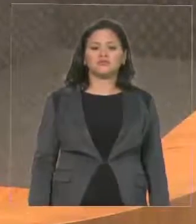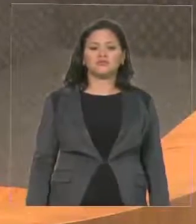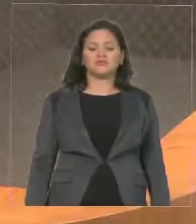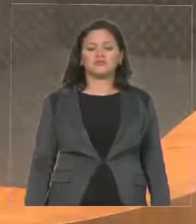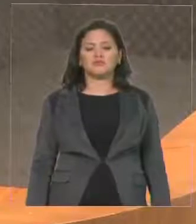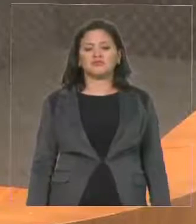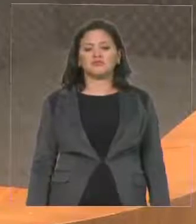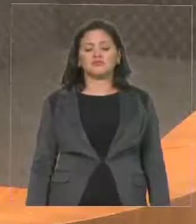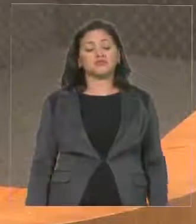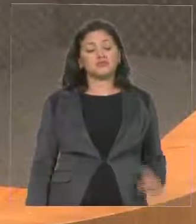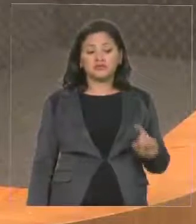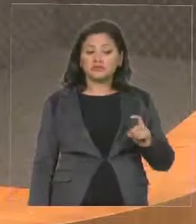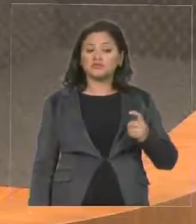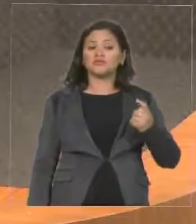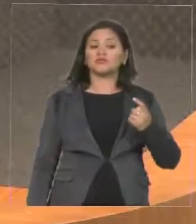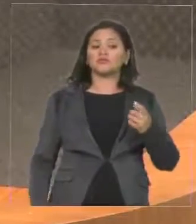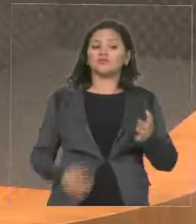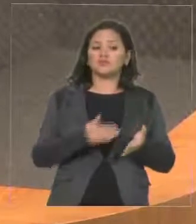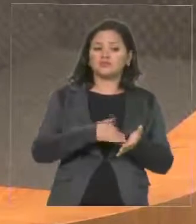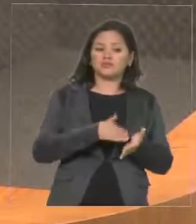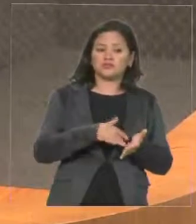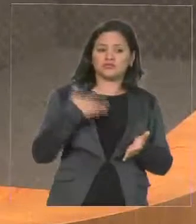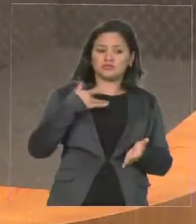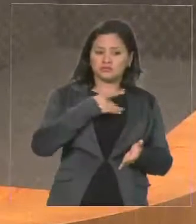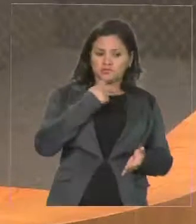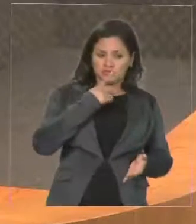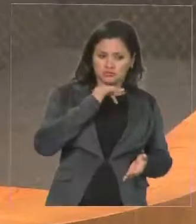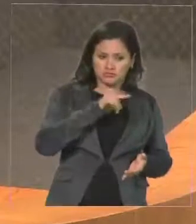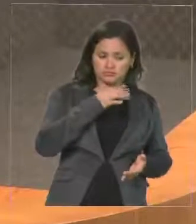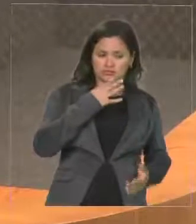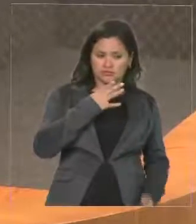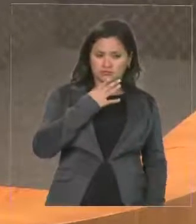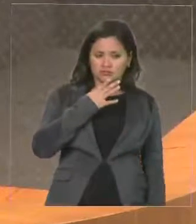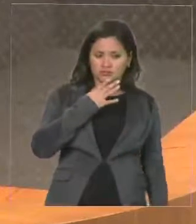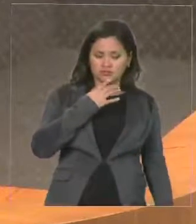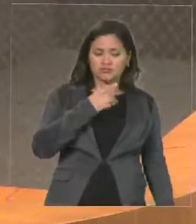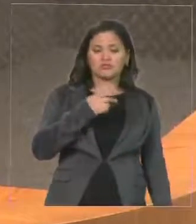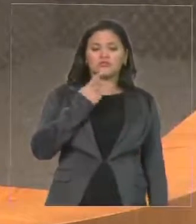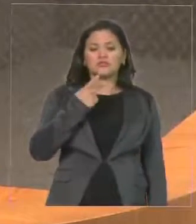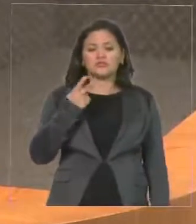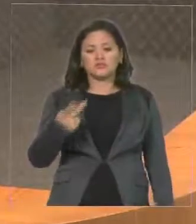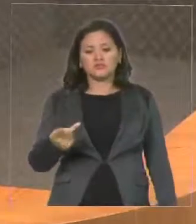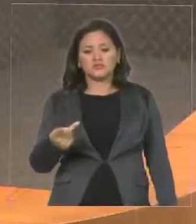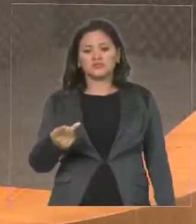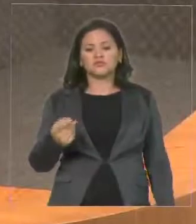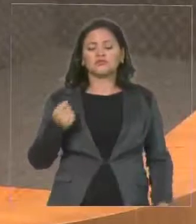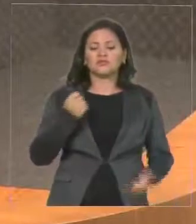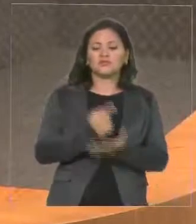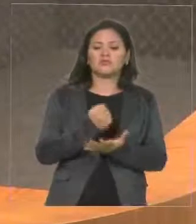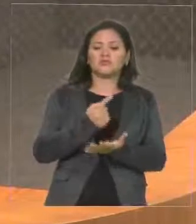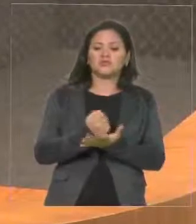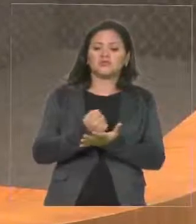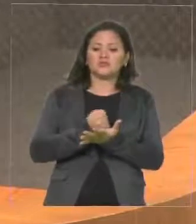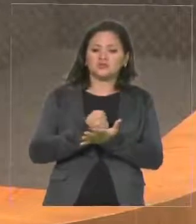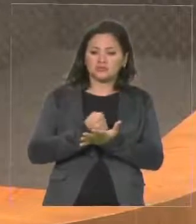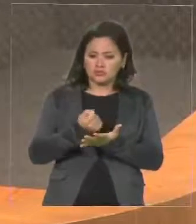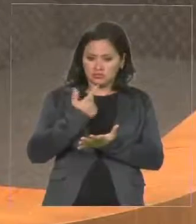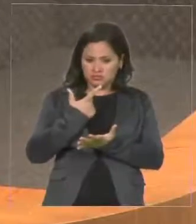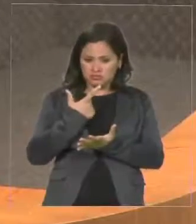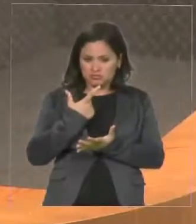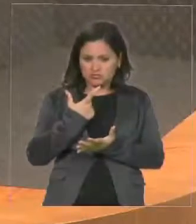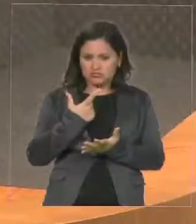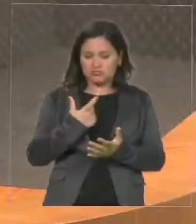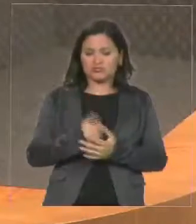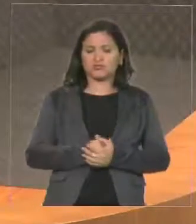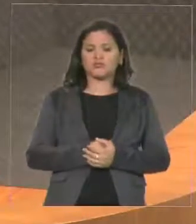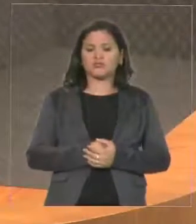-secretário Ricardo. V. Exª falou na questão da aquisição desses medicamentos, deputada, que estavam com